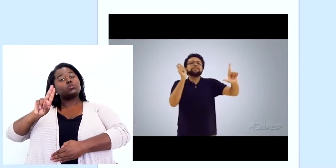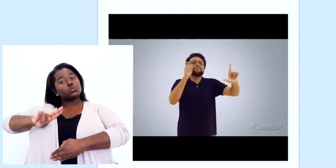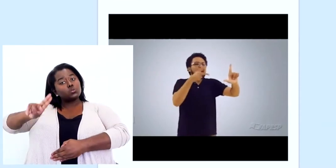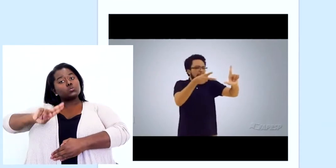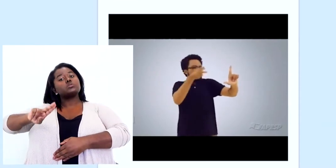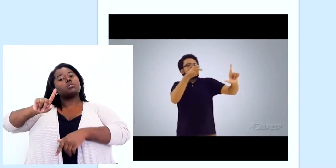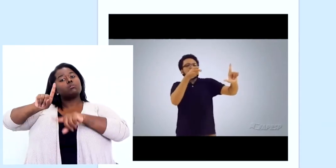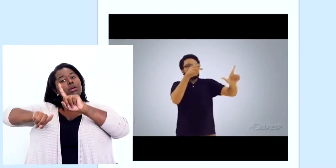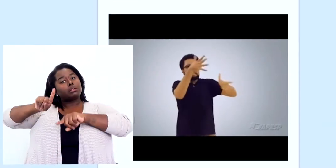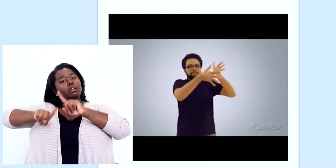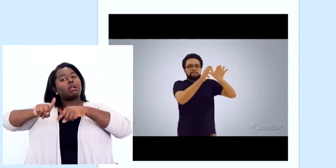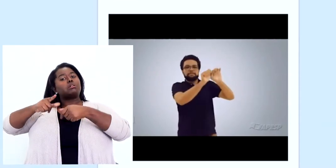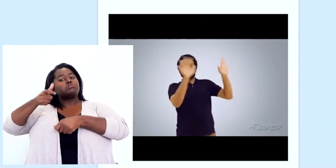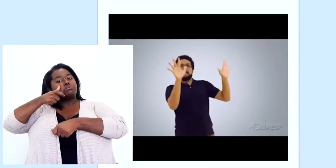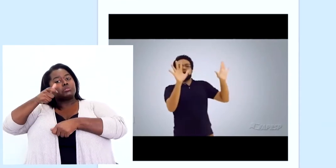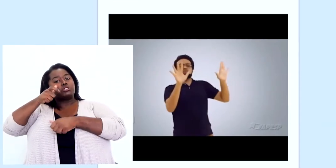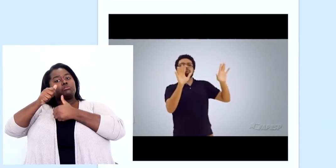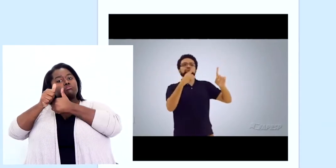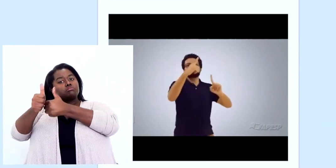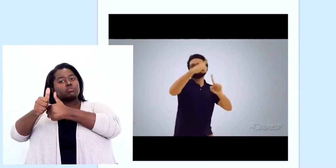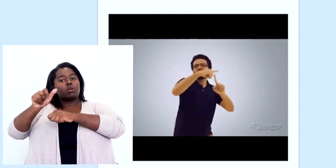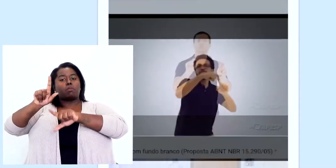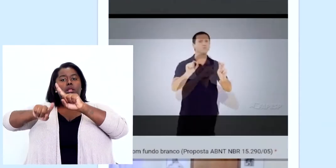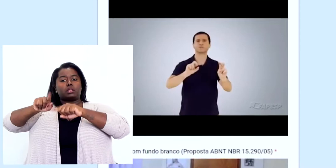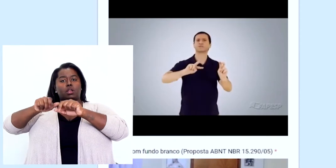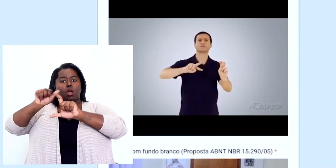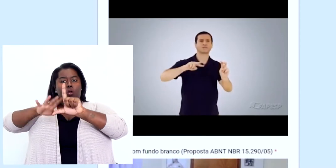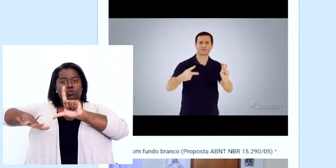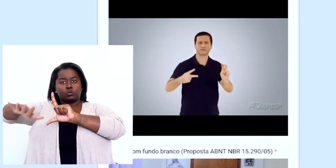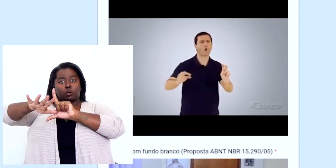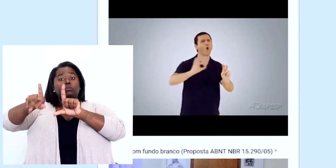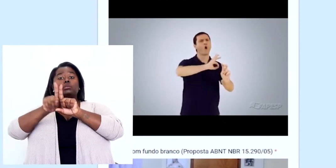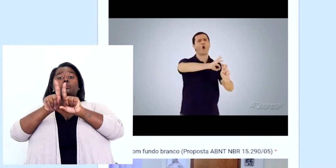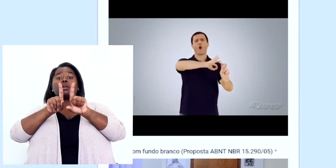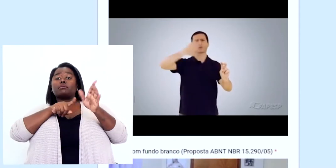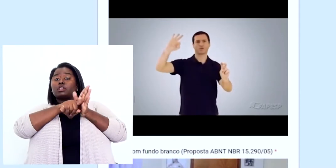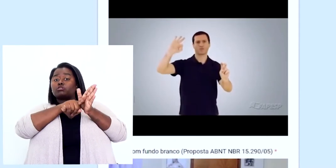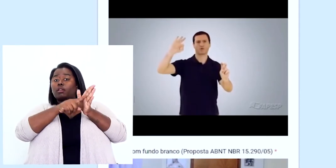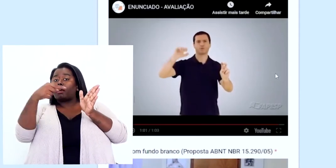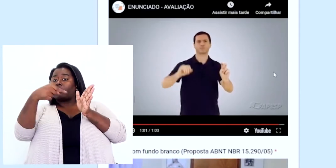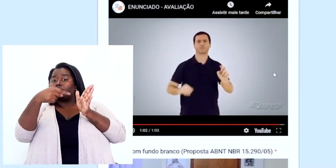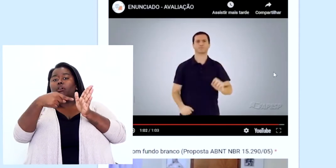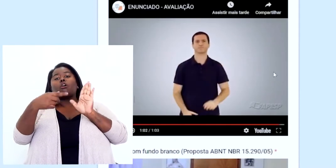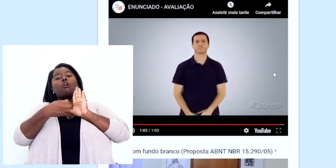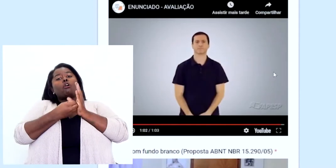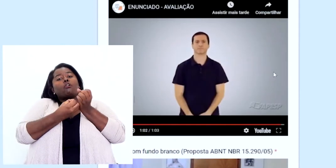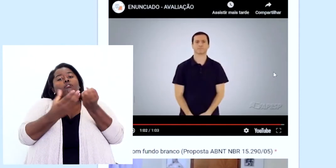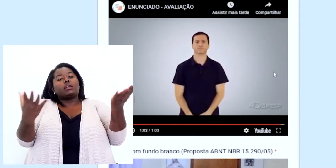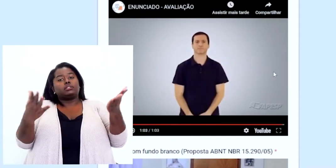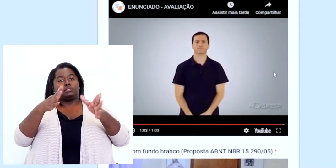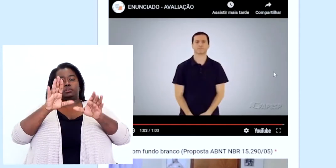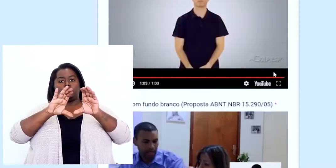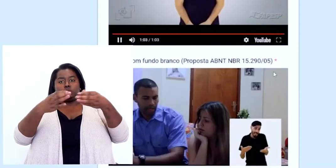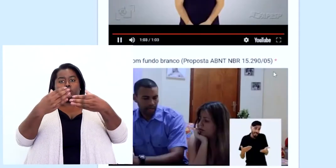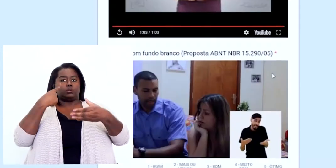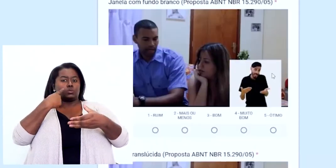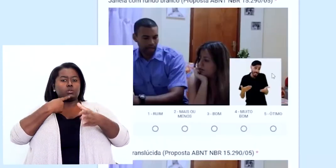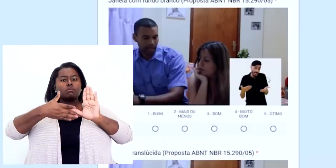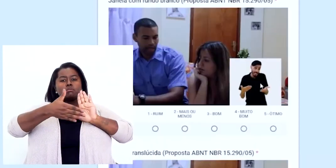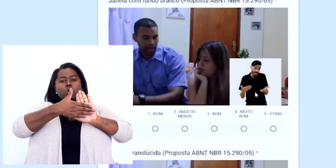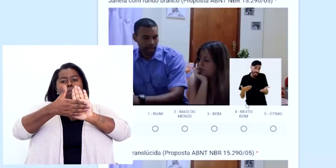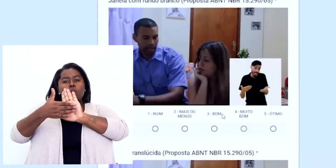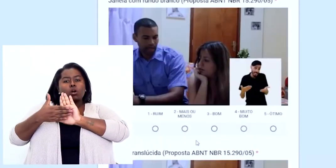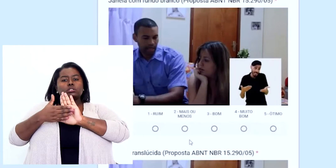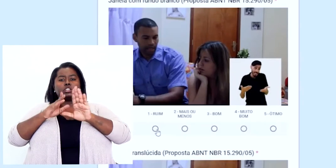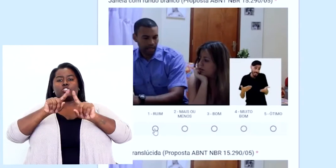consome obras audiovisuais e também nesse questionário oferecer para a comunidade surda propostas de janelas de